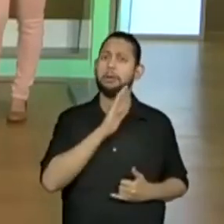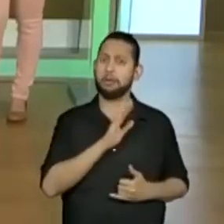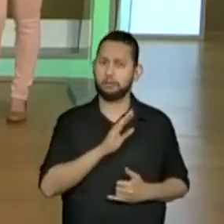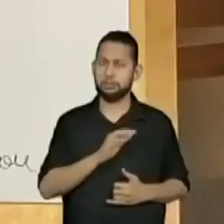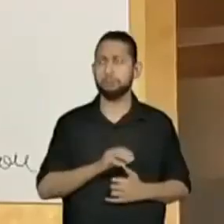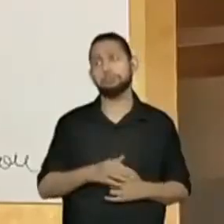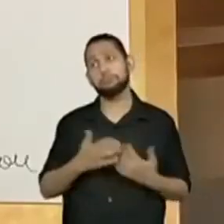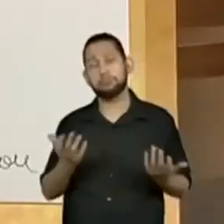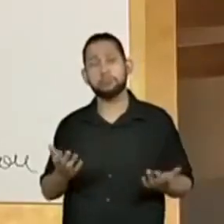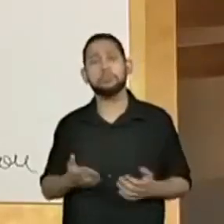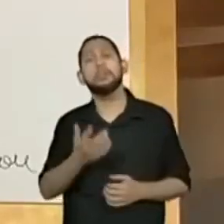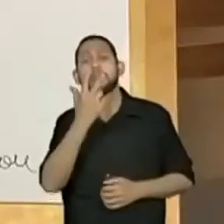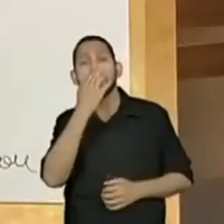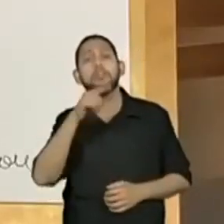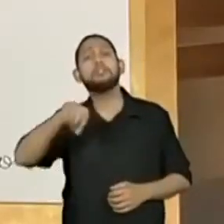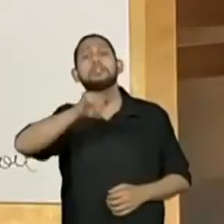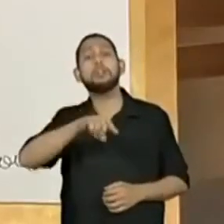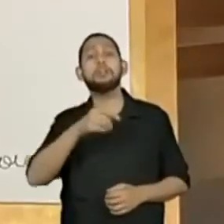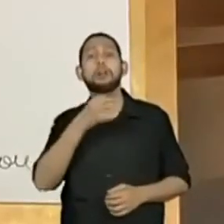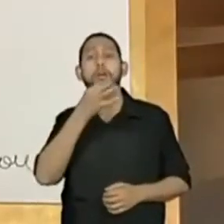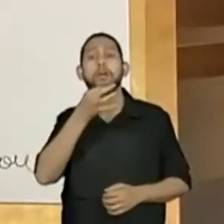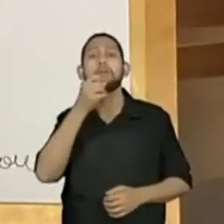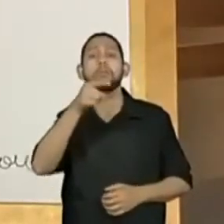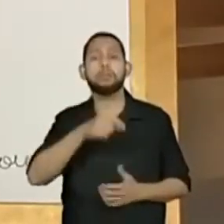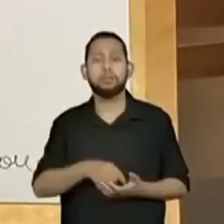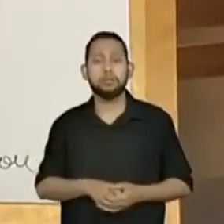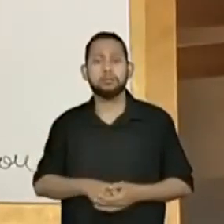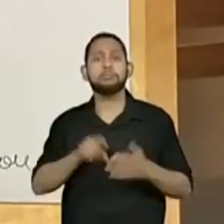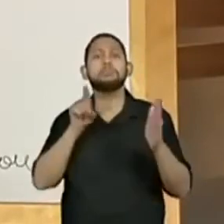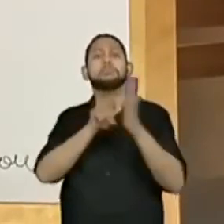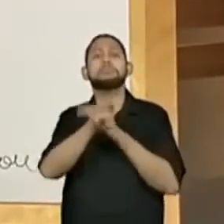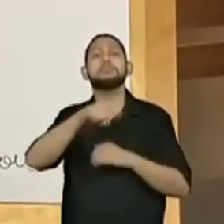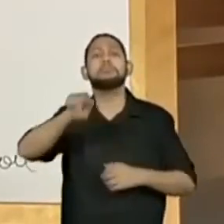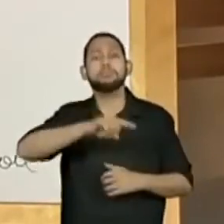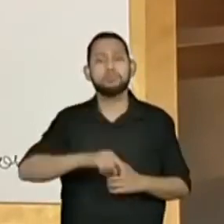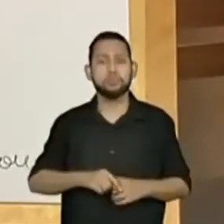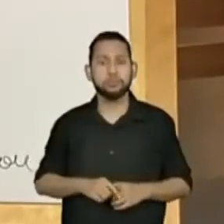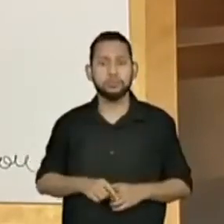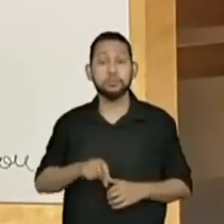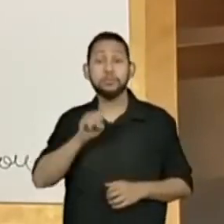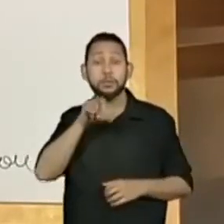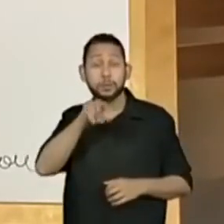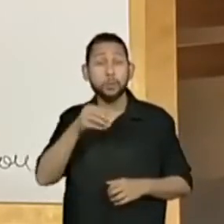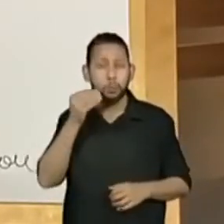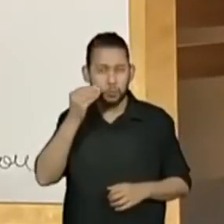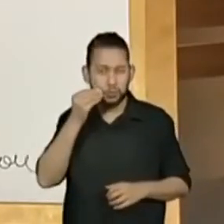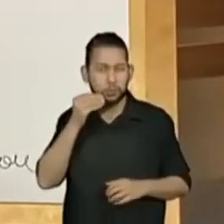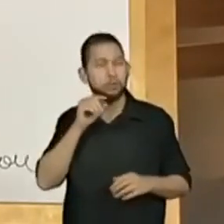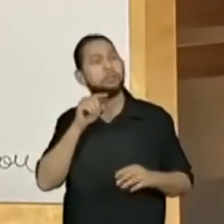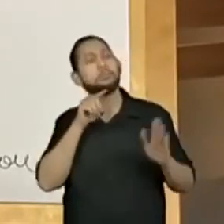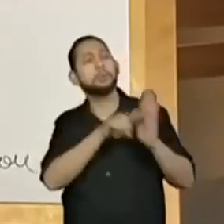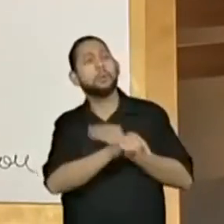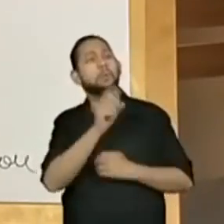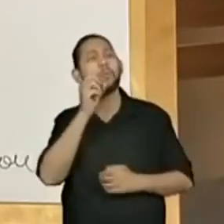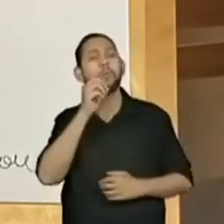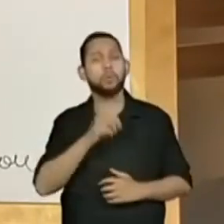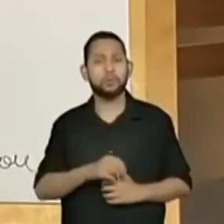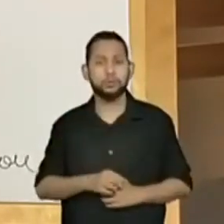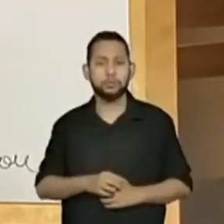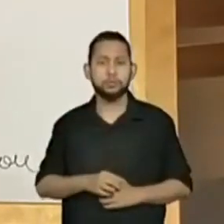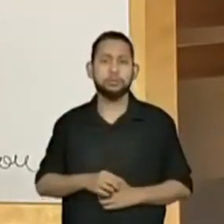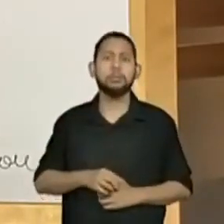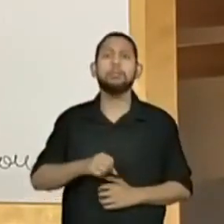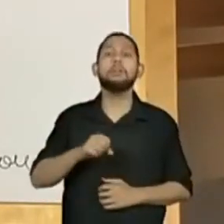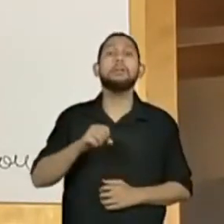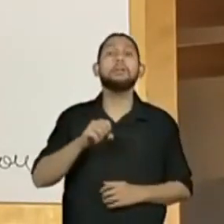professora Vivian. Isso. E vocês? O que vocês acham? Perguntem aí, quando vocês tiverem a oportunidade. Será que as brincadeiras